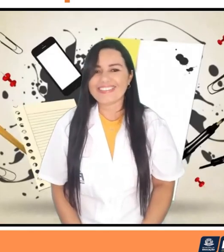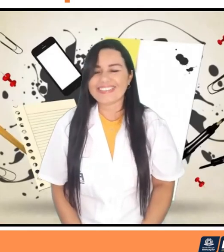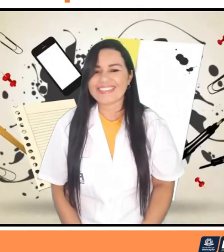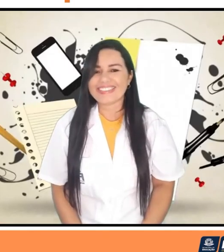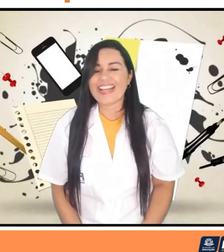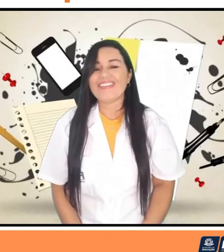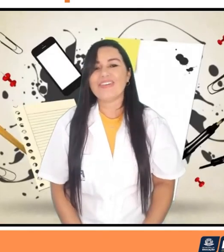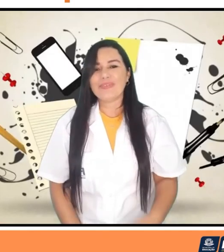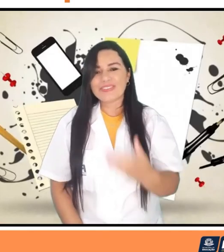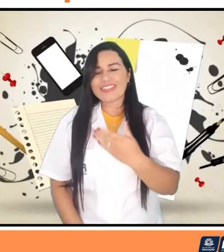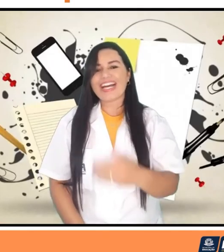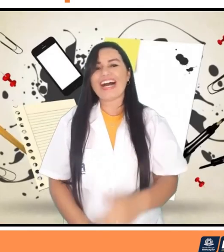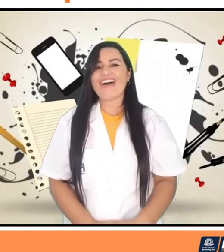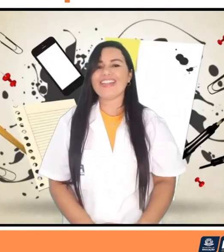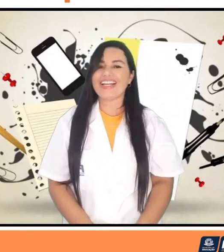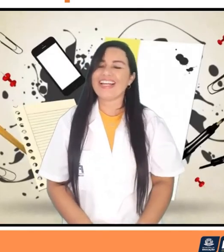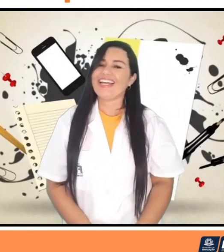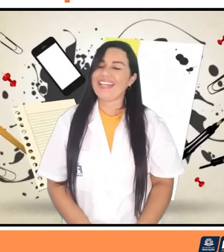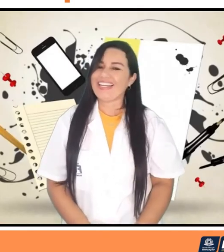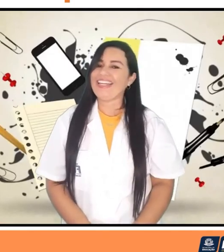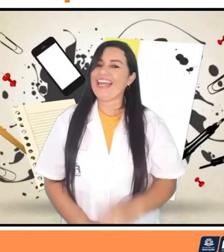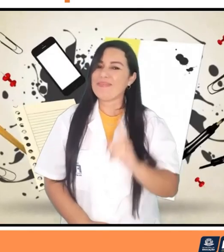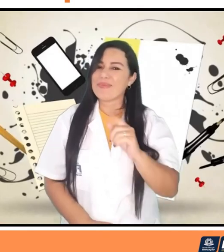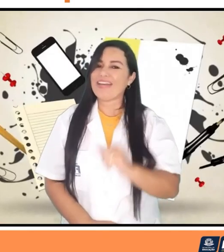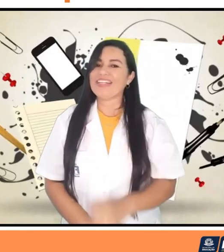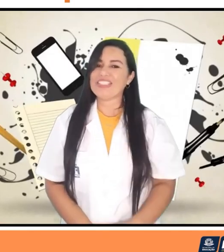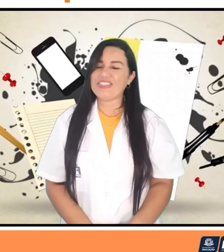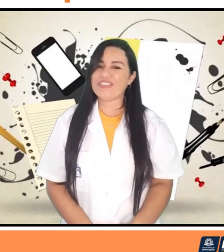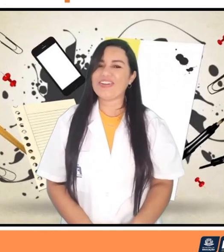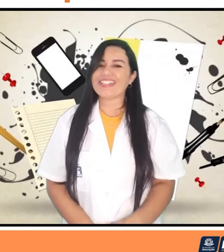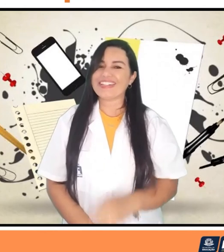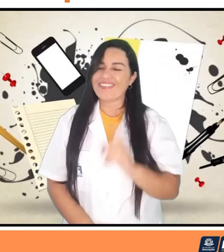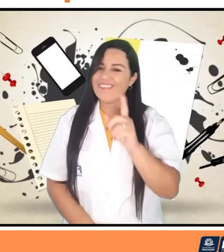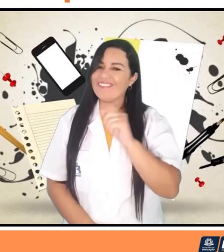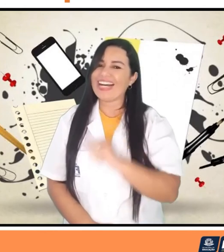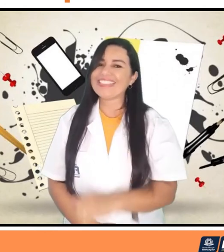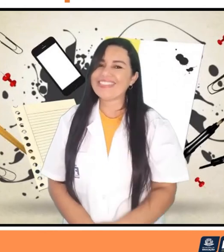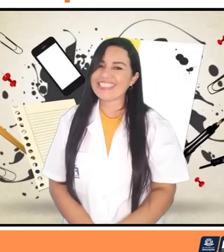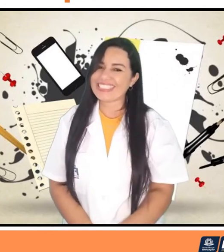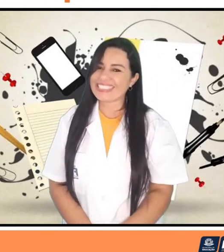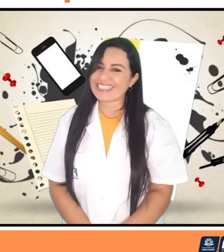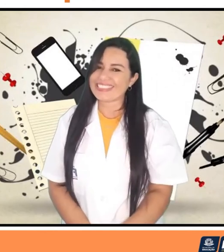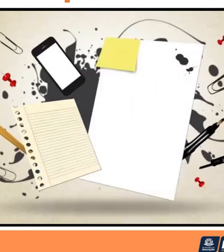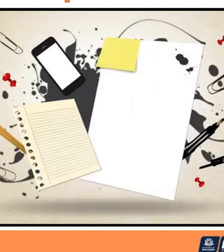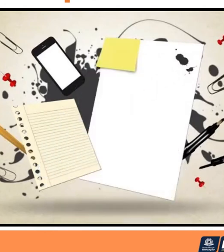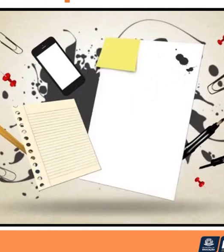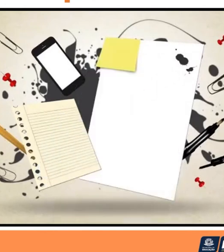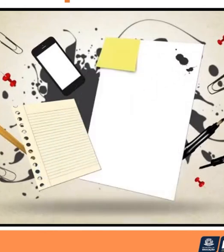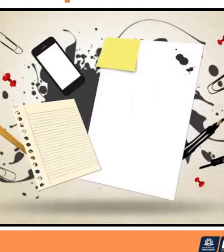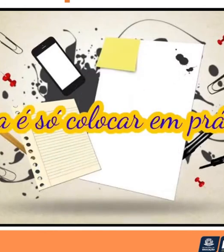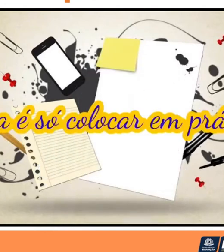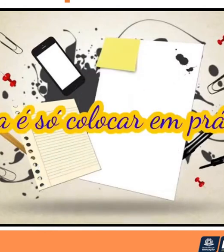da dica? Vamos voltar à aula. E em breve a gente volta com mais uma dica.